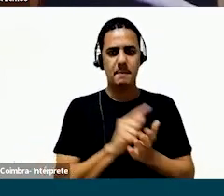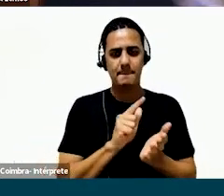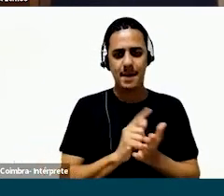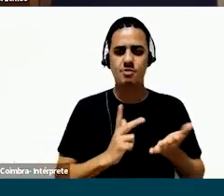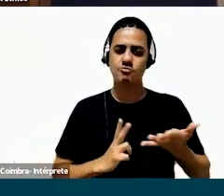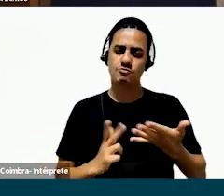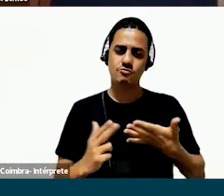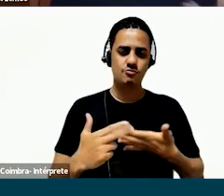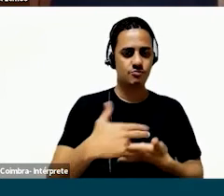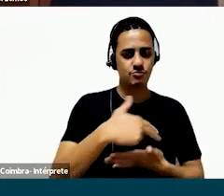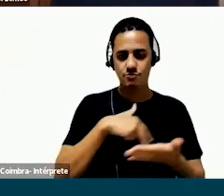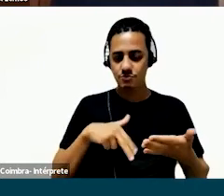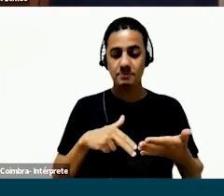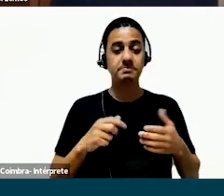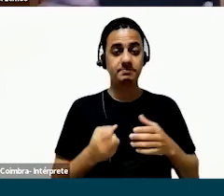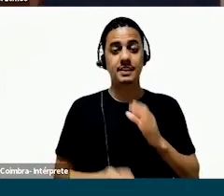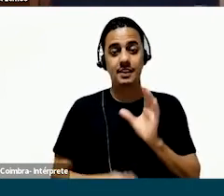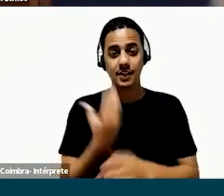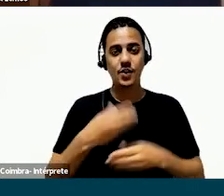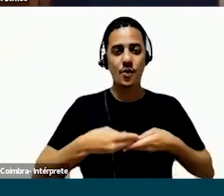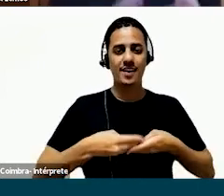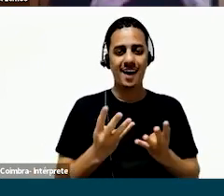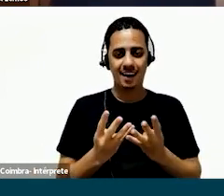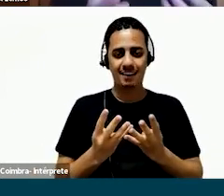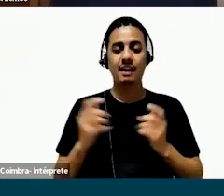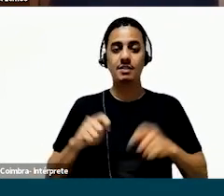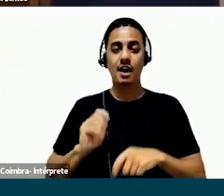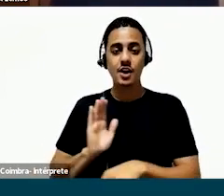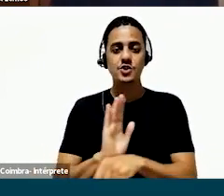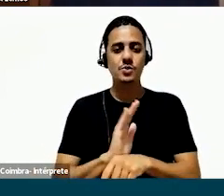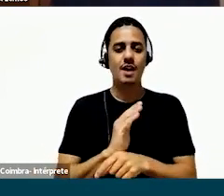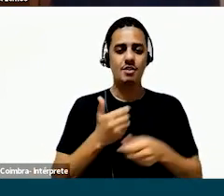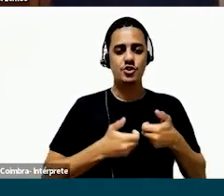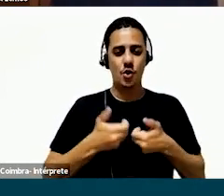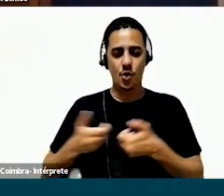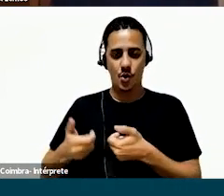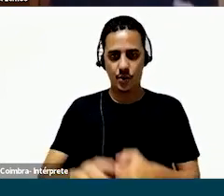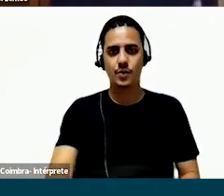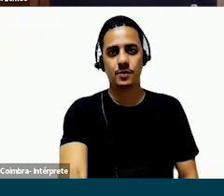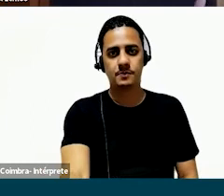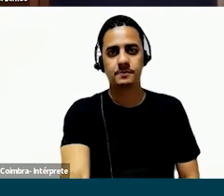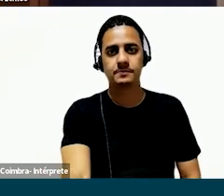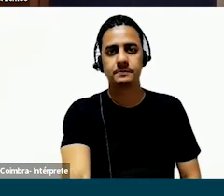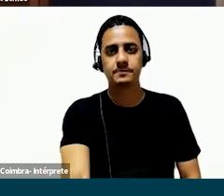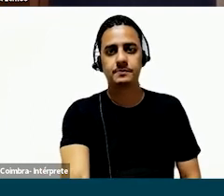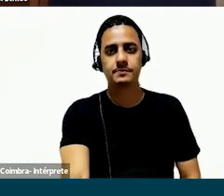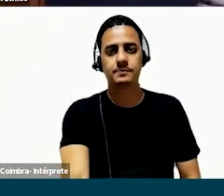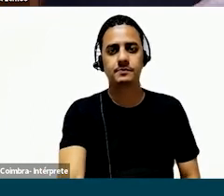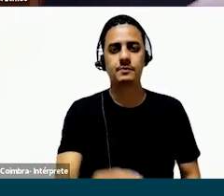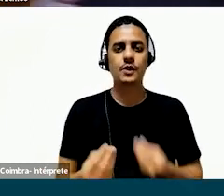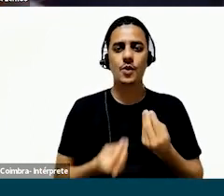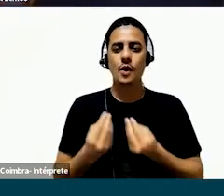né, pegamos papel ali, imprimimos, tesoura, cortamos tudo e construímos cartas que pudessem ajudar nesse jogo, né,